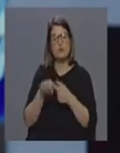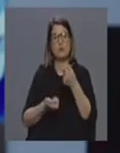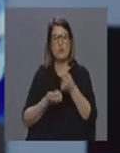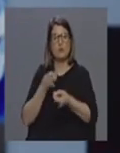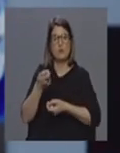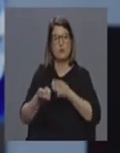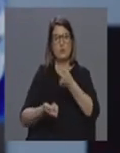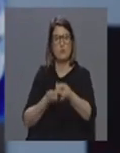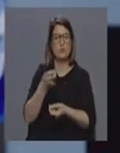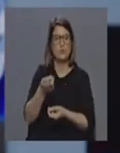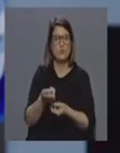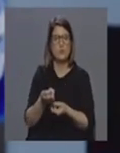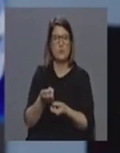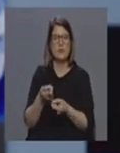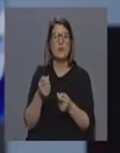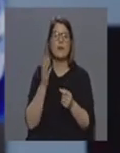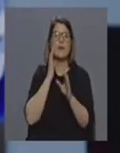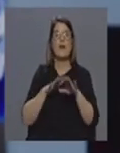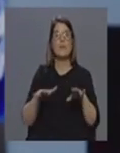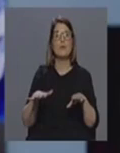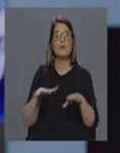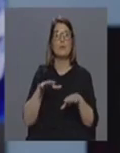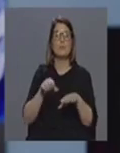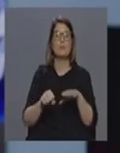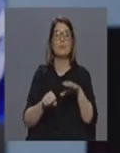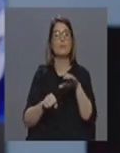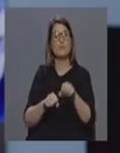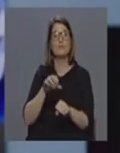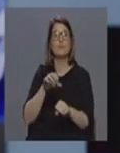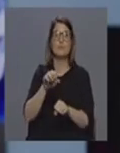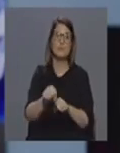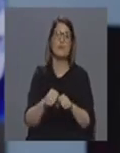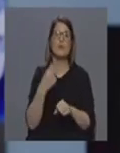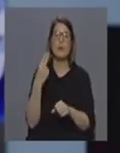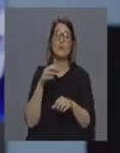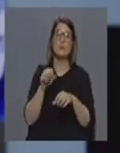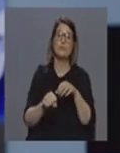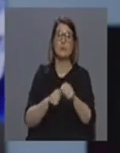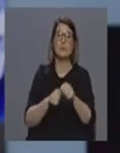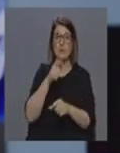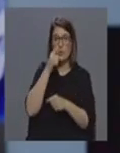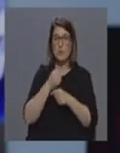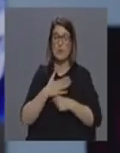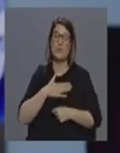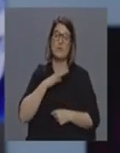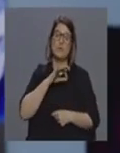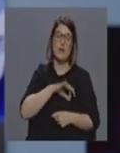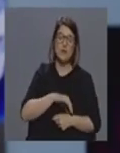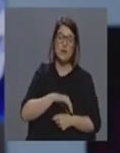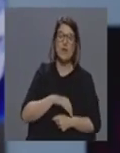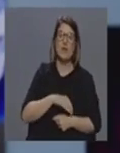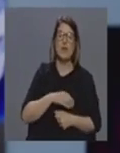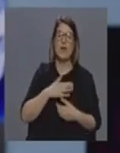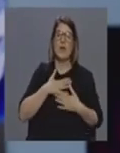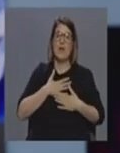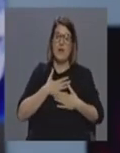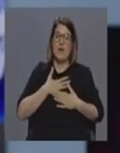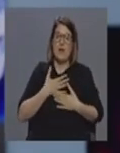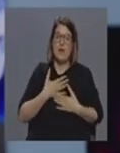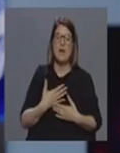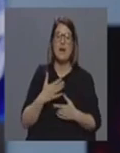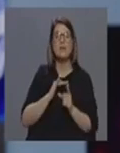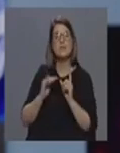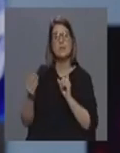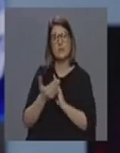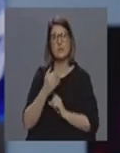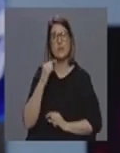já foi dito as camas vão sendo ocupadas as unidades vão sendo ocupadas os profissionais vão sendo subcarregados e entretanto temos de arranjar alternativas e